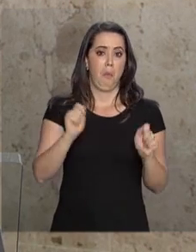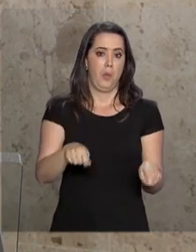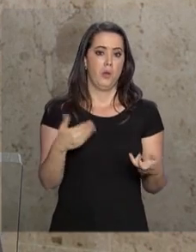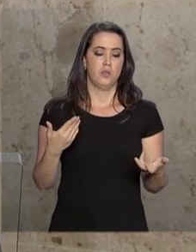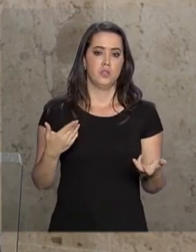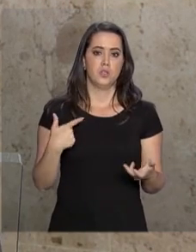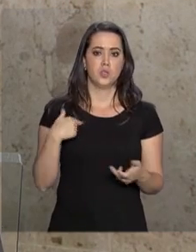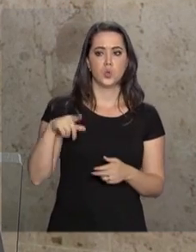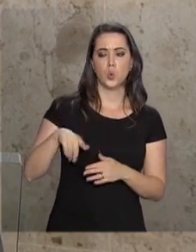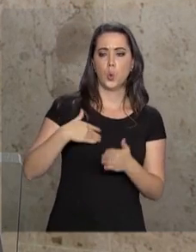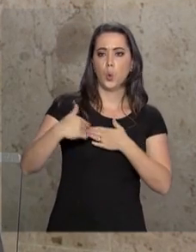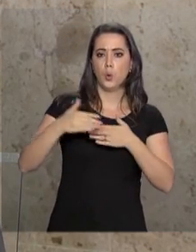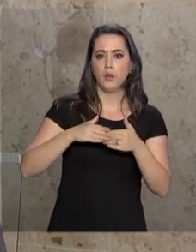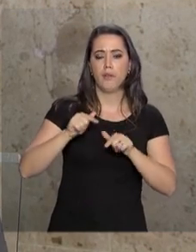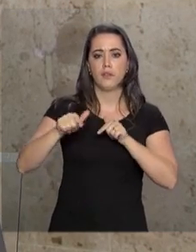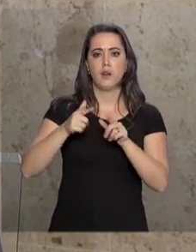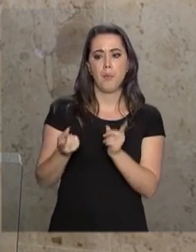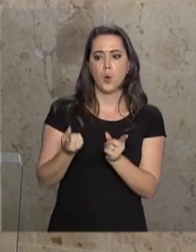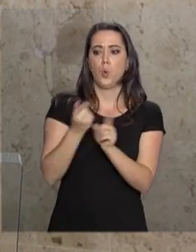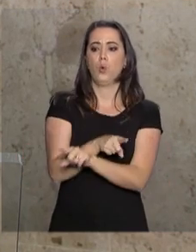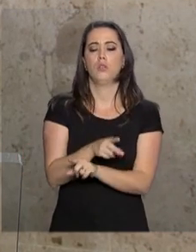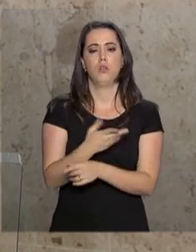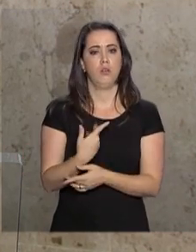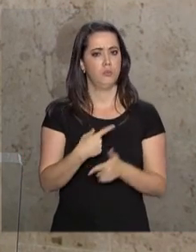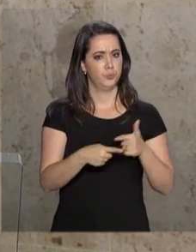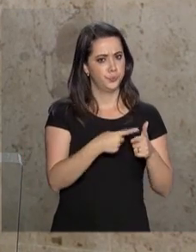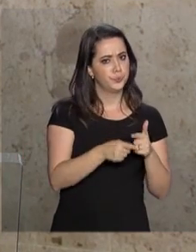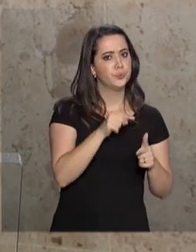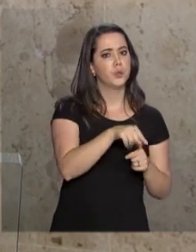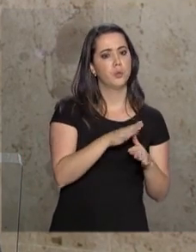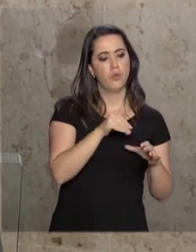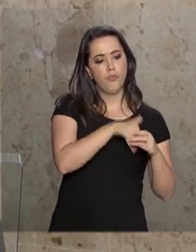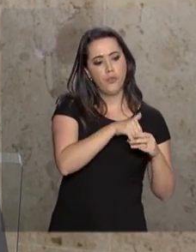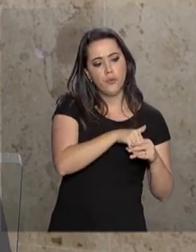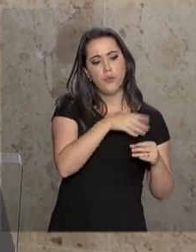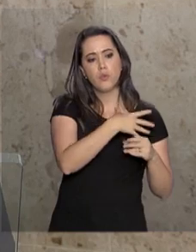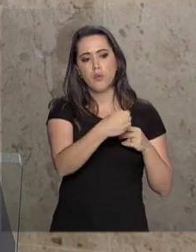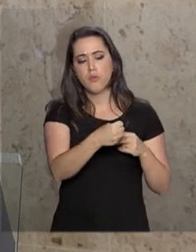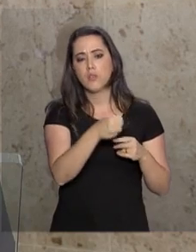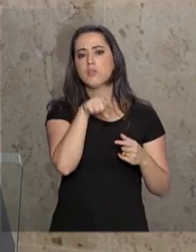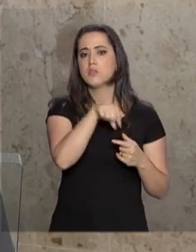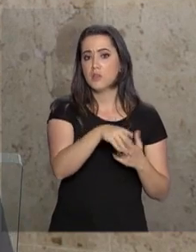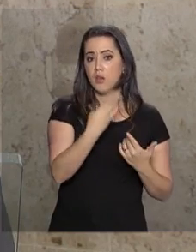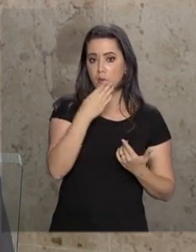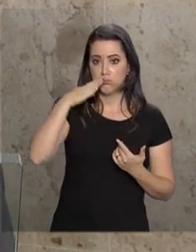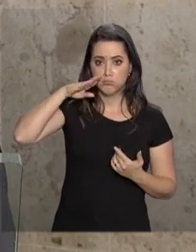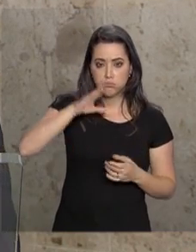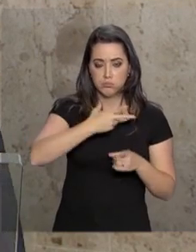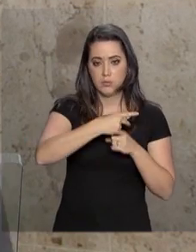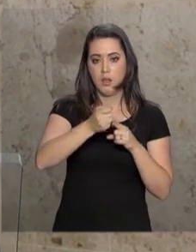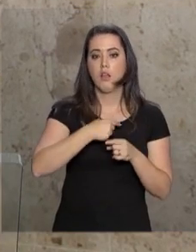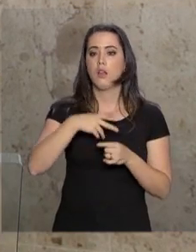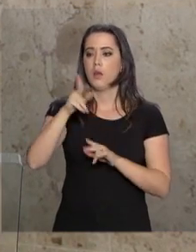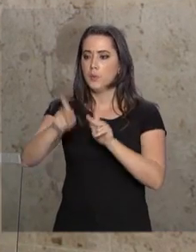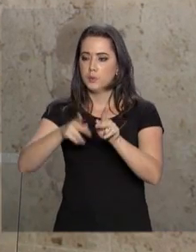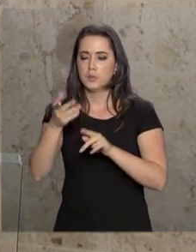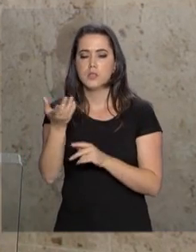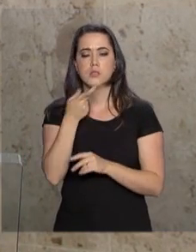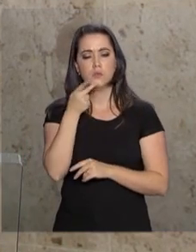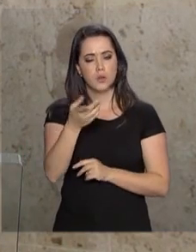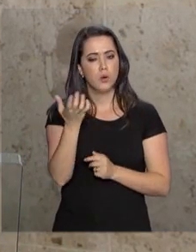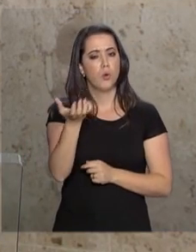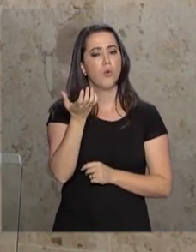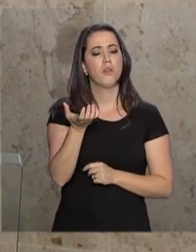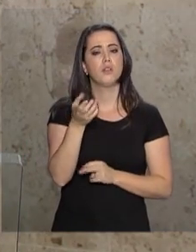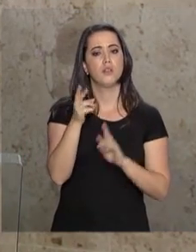tomar qualquer atitude, possa colocar em risco um projeto que foi vitorioso nas urnas, que a população reafirmou a sua esperança aqui